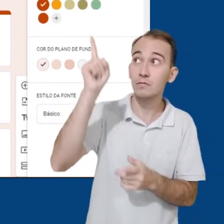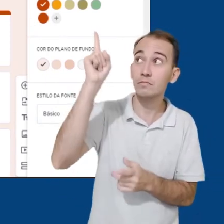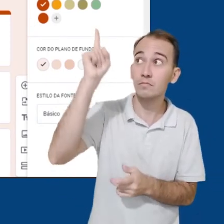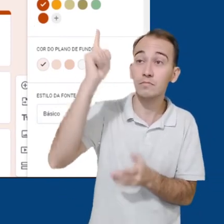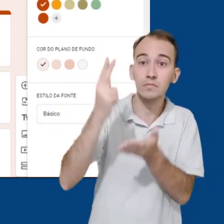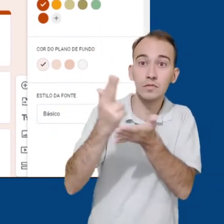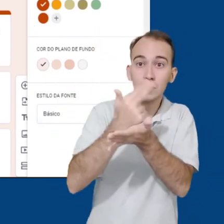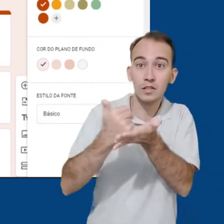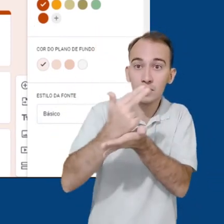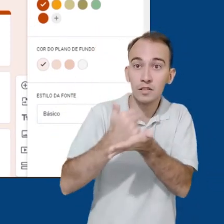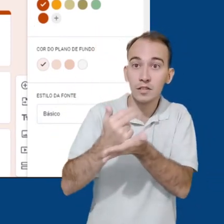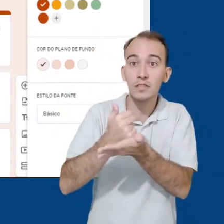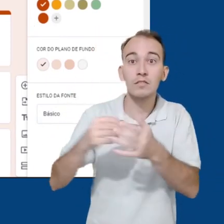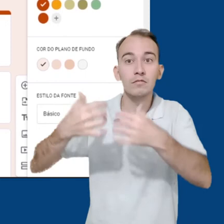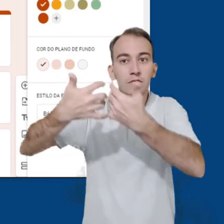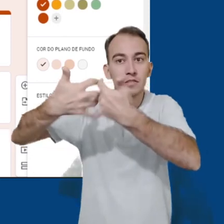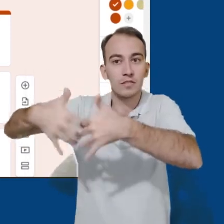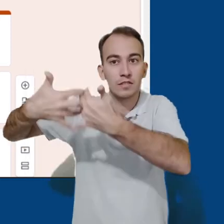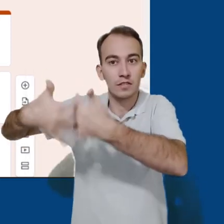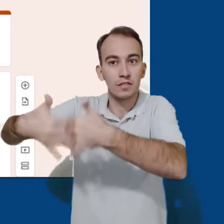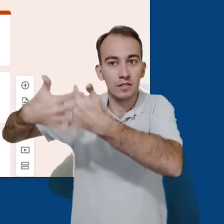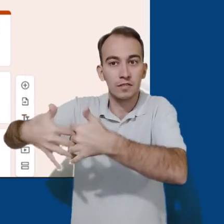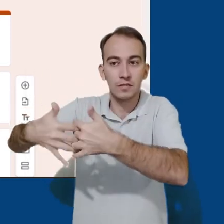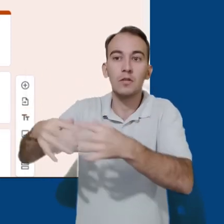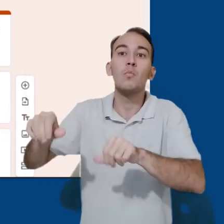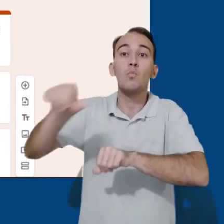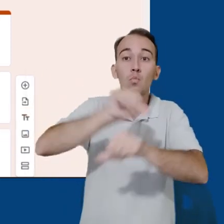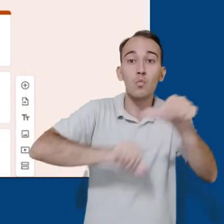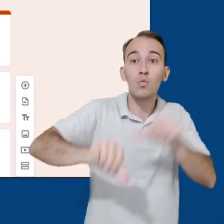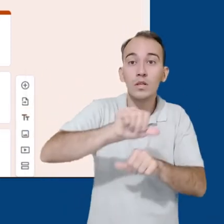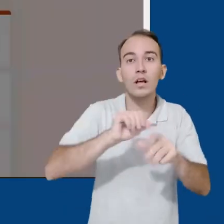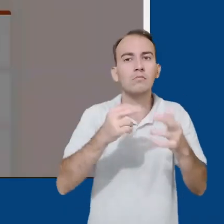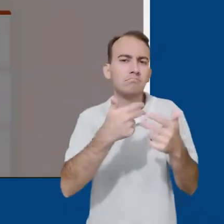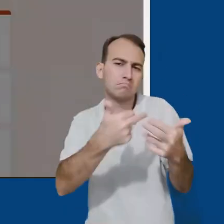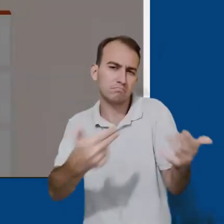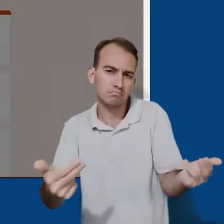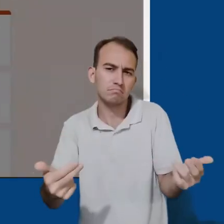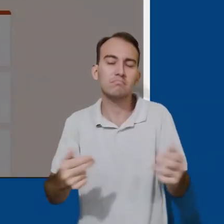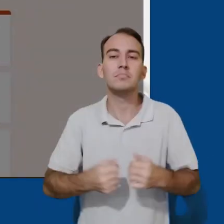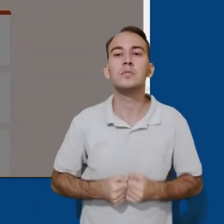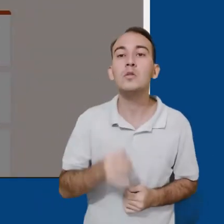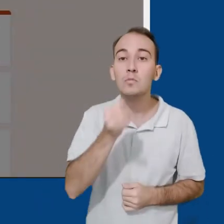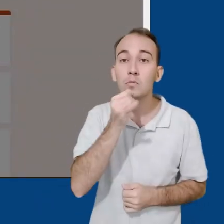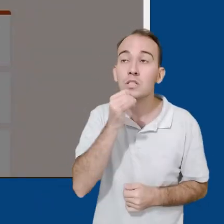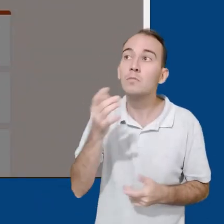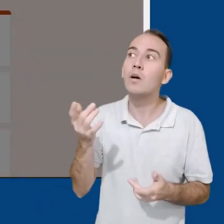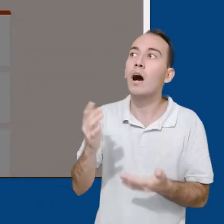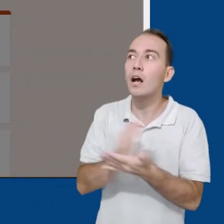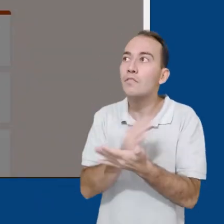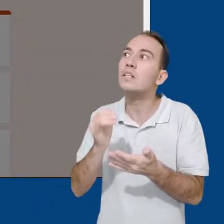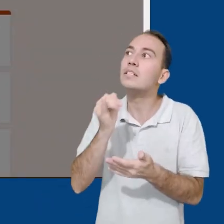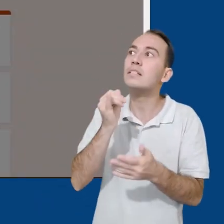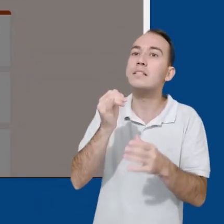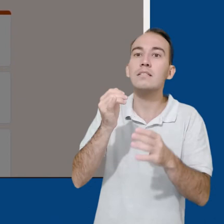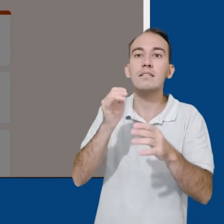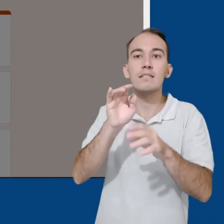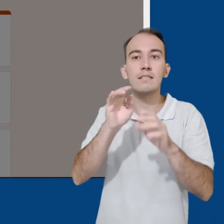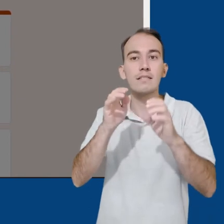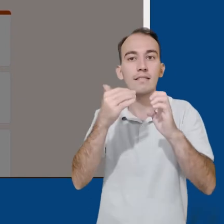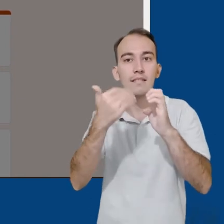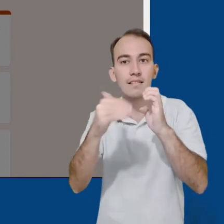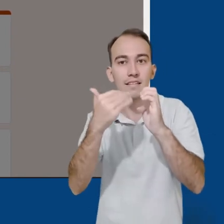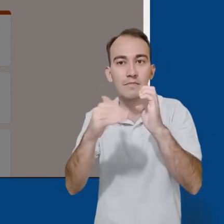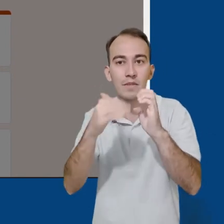No ícone de engrenagem, podemos configurar algumas questões importantes na aba Configurações Gerais. Ao